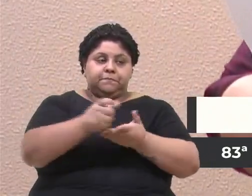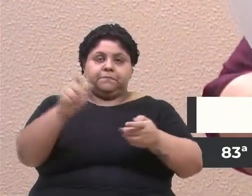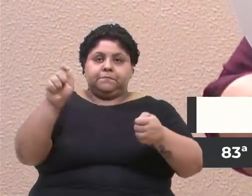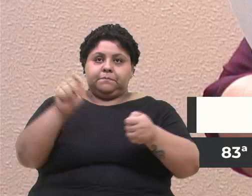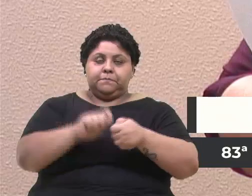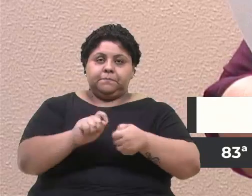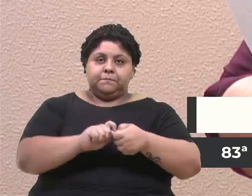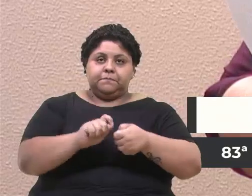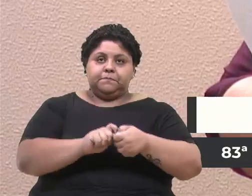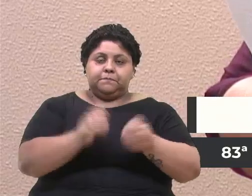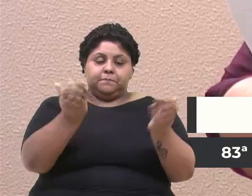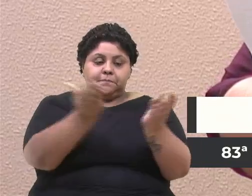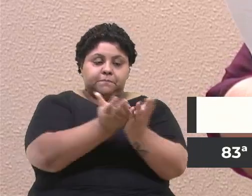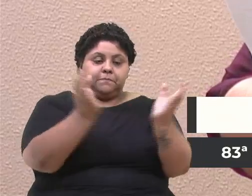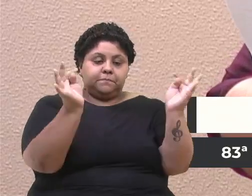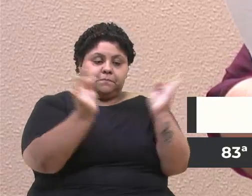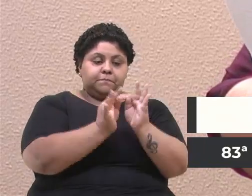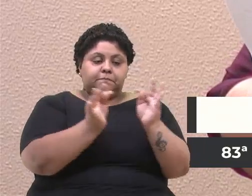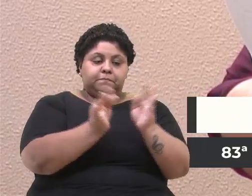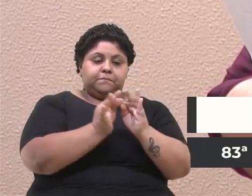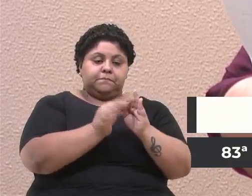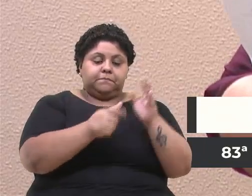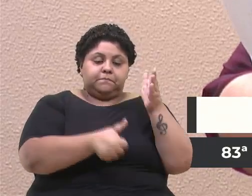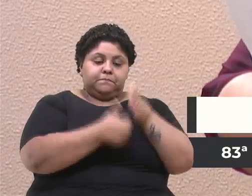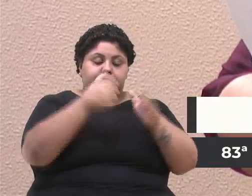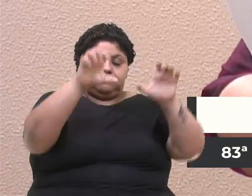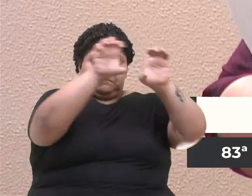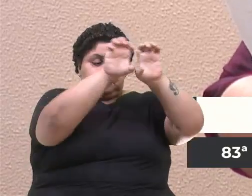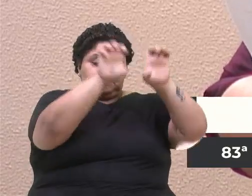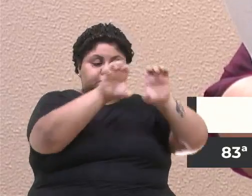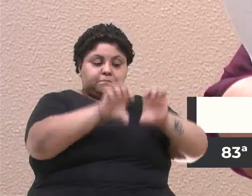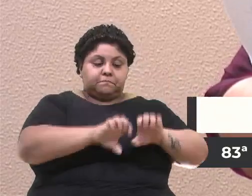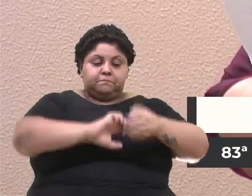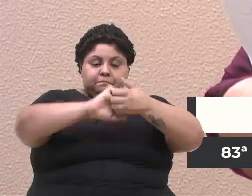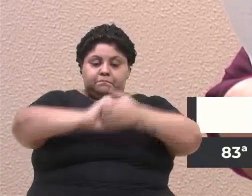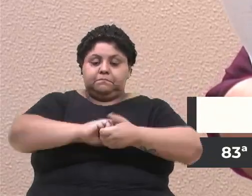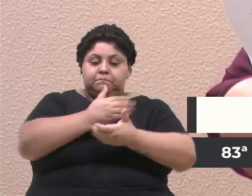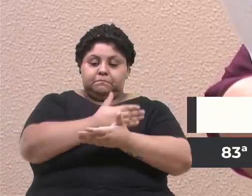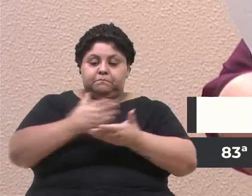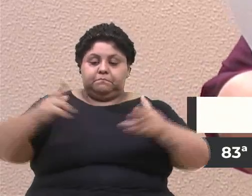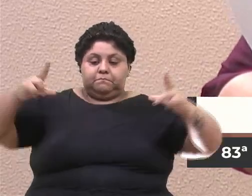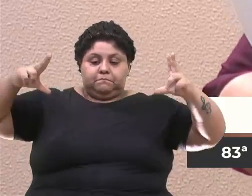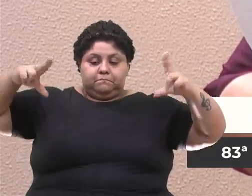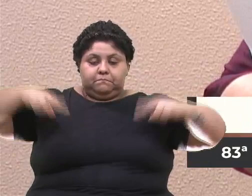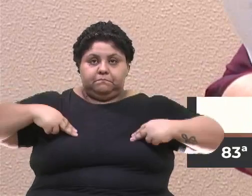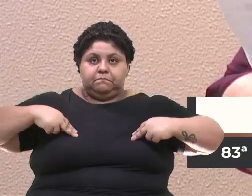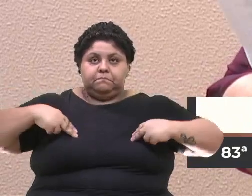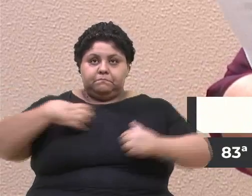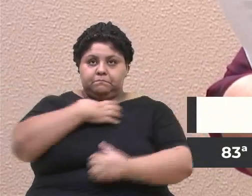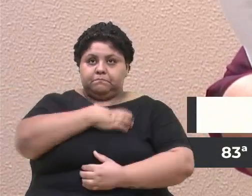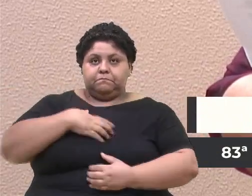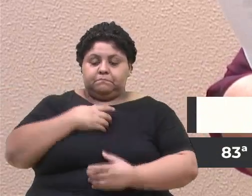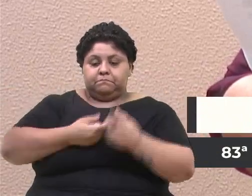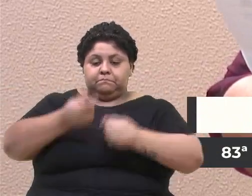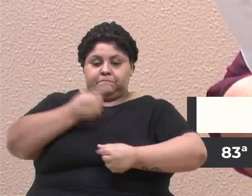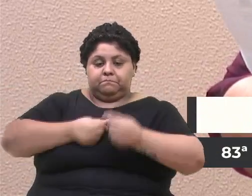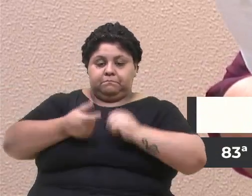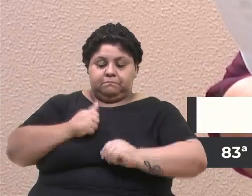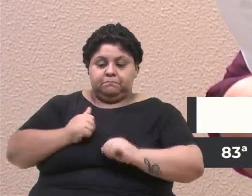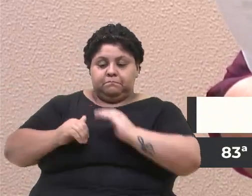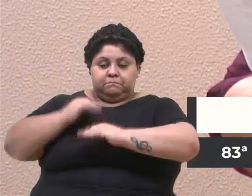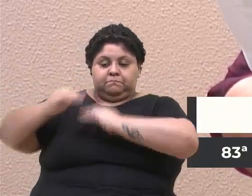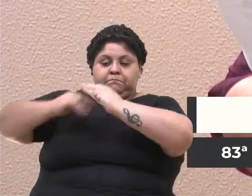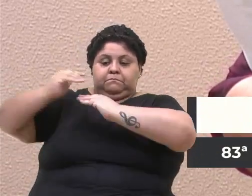estudos técnicos visando a estruturação de parceria com a iniciativa privada da modalidade administrativa para a construção, operação e